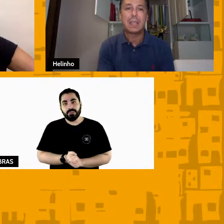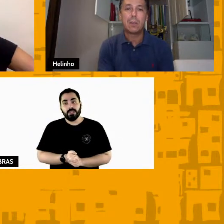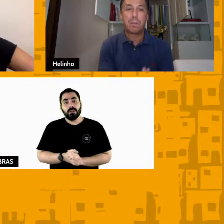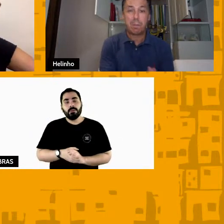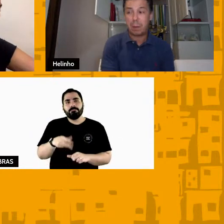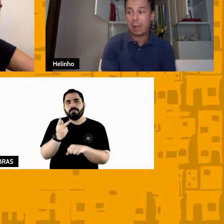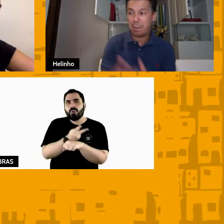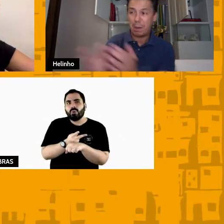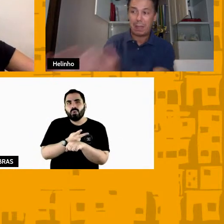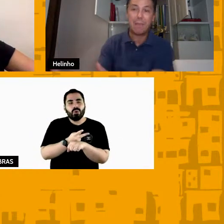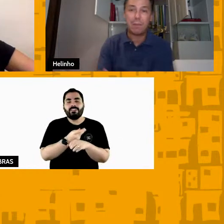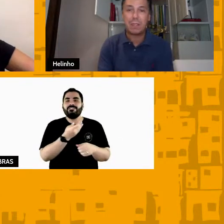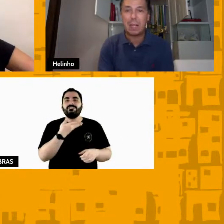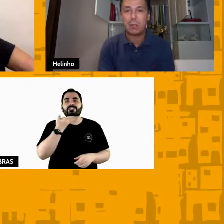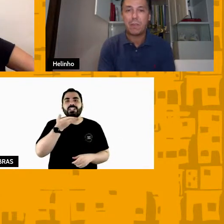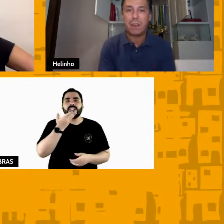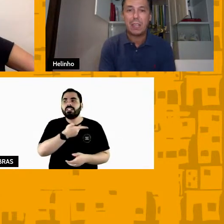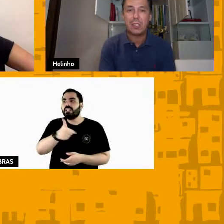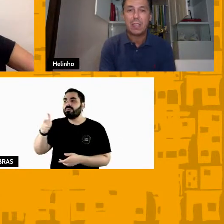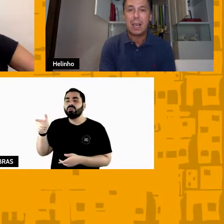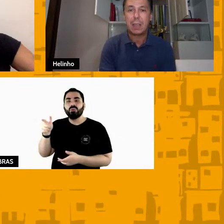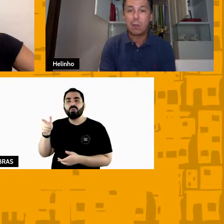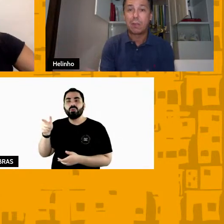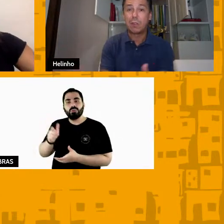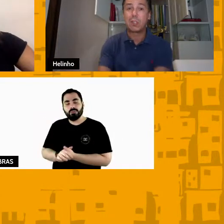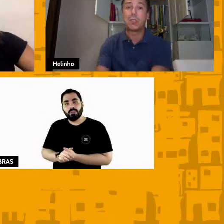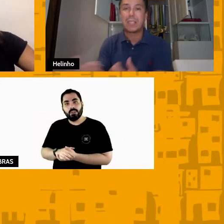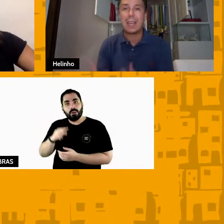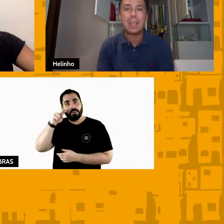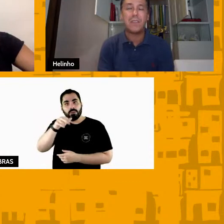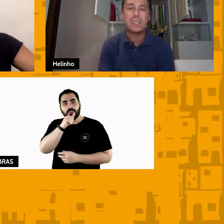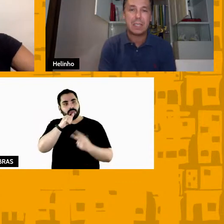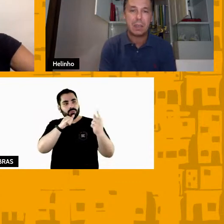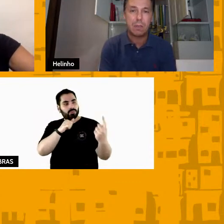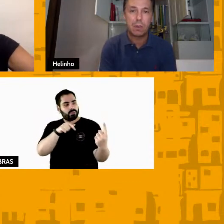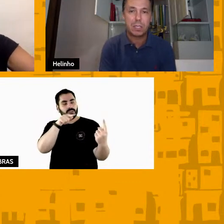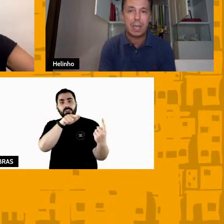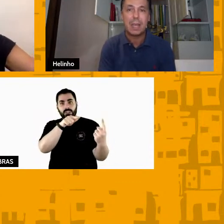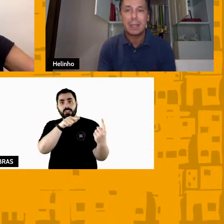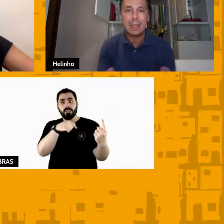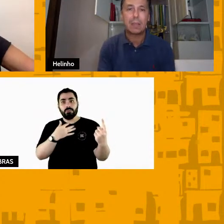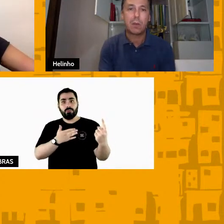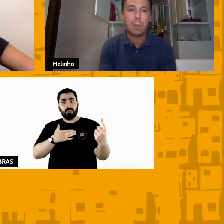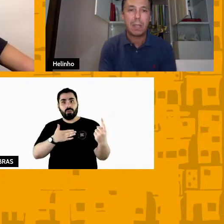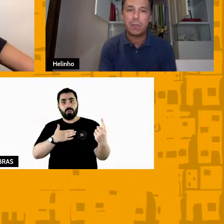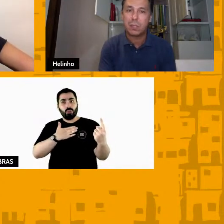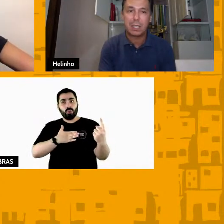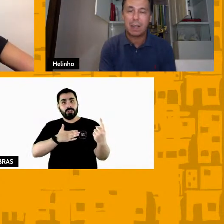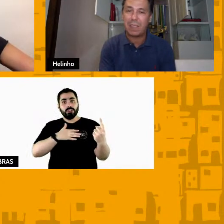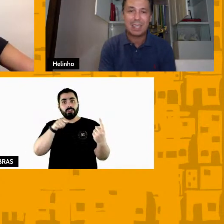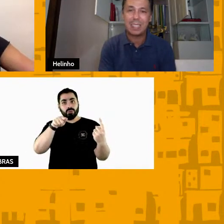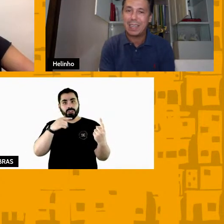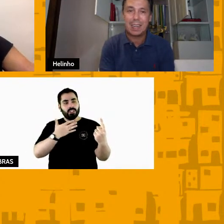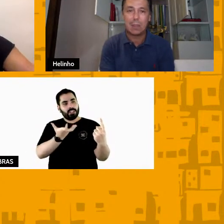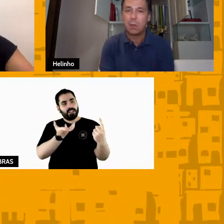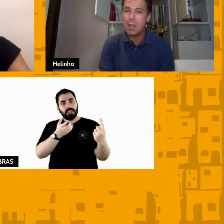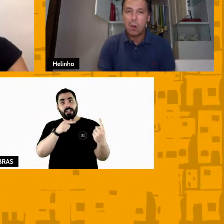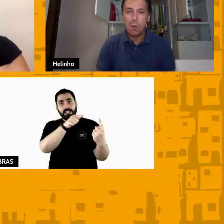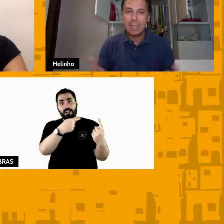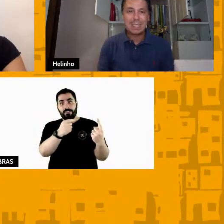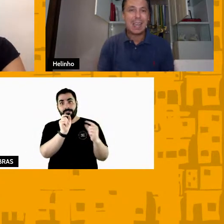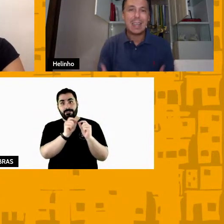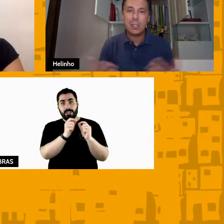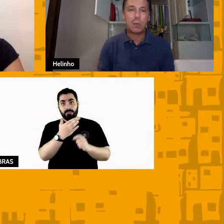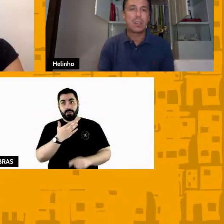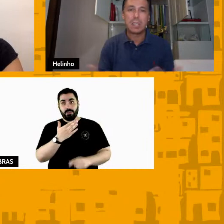fazendo para quem está na sua frente aquilo que você gostaria que fizessem com você naturalmente você vai estar gerando